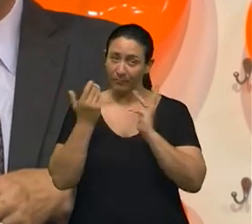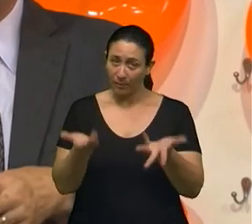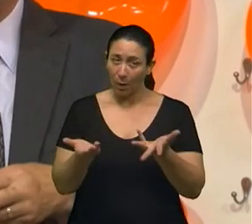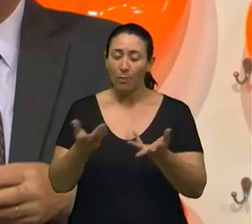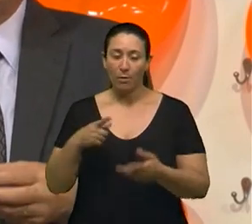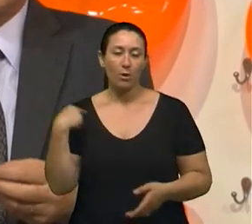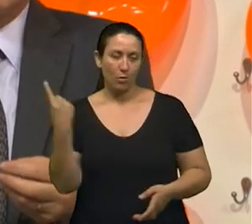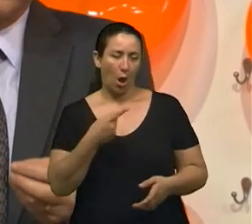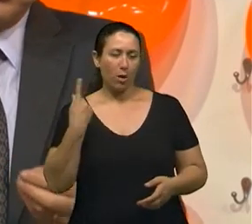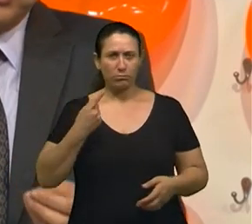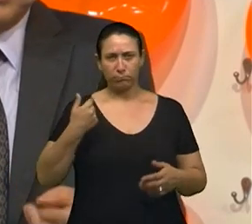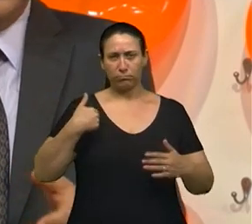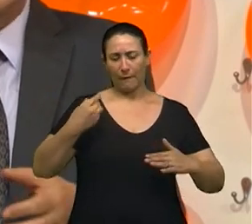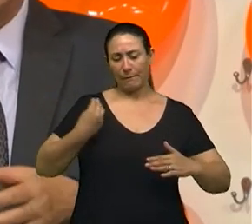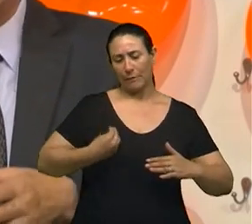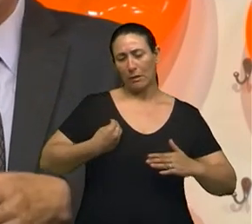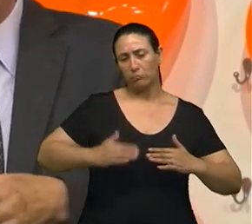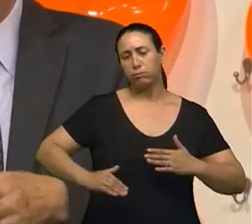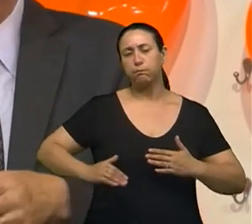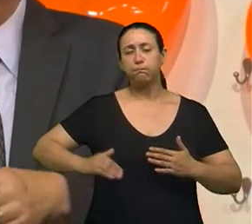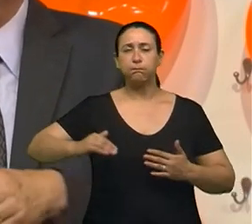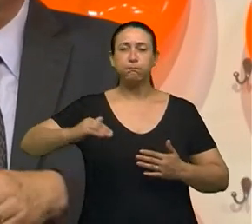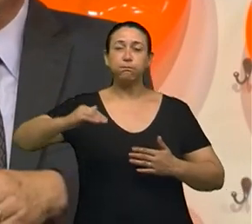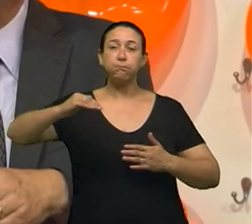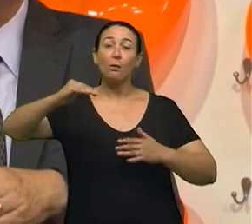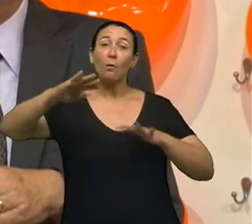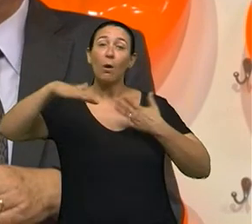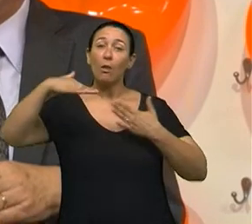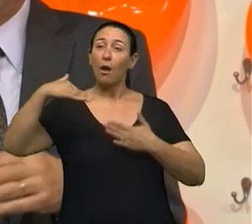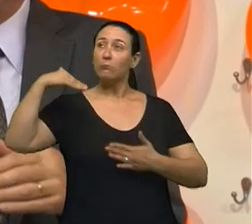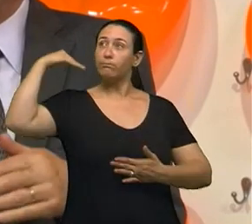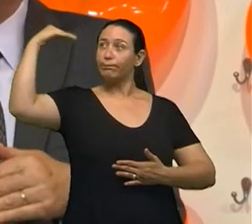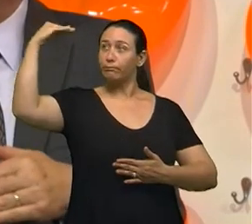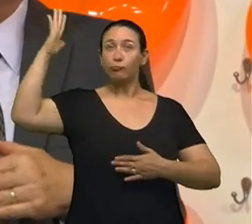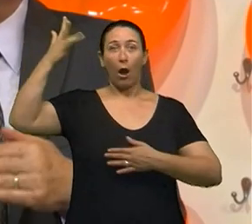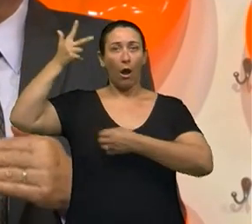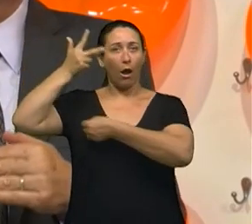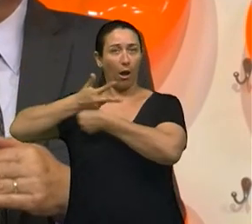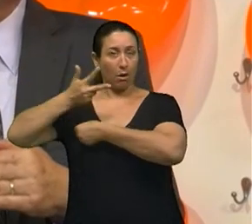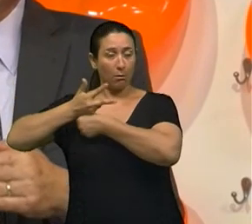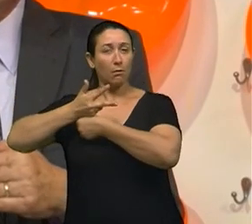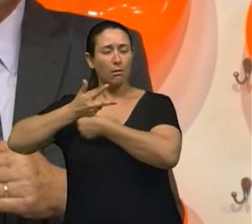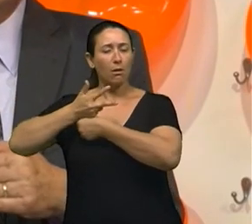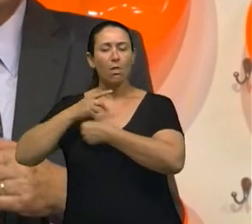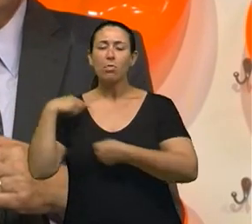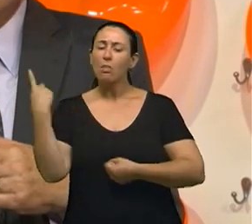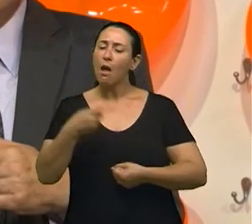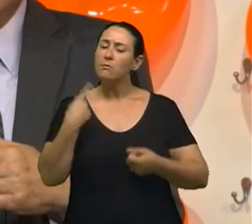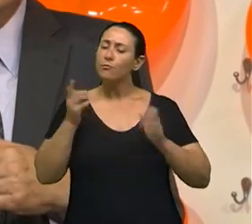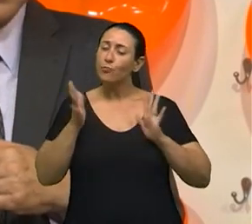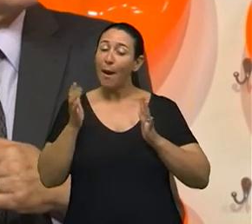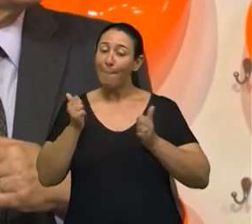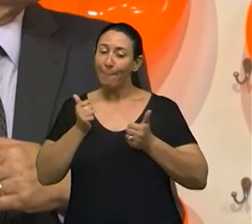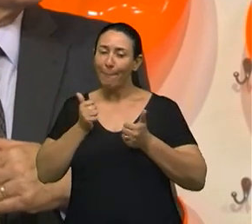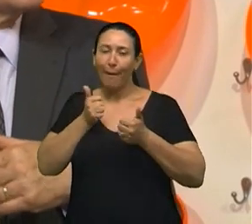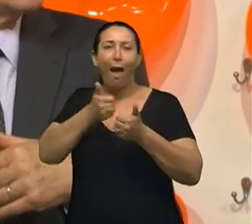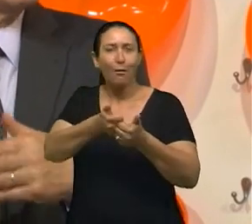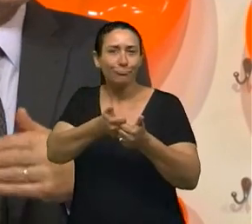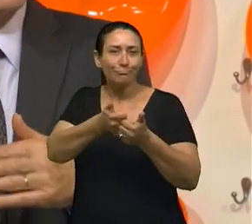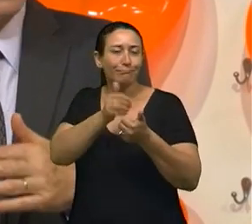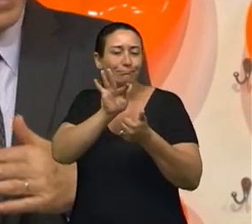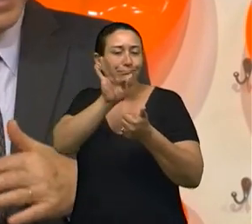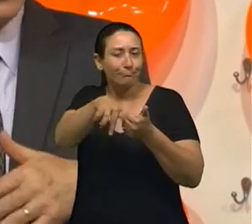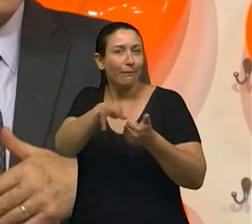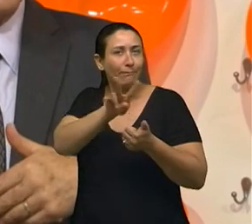adultez madura, quando a gente chega na terceira idade, como chamam, aí então a gente tá muito mais próximo da nossa finitude.